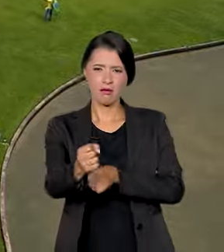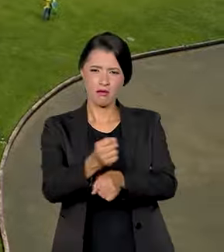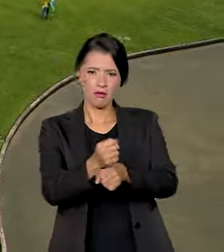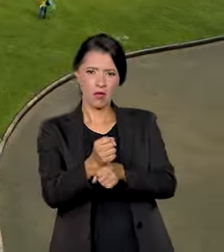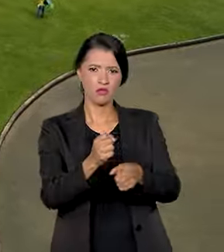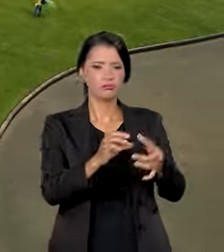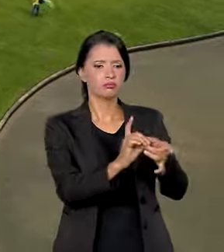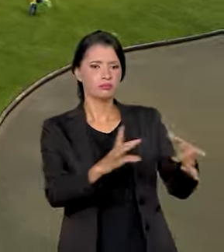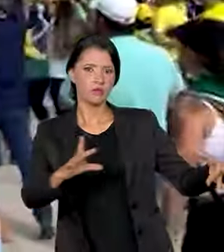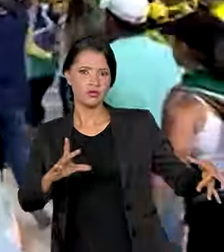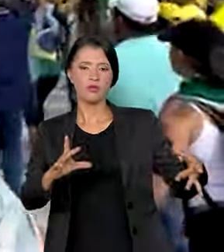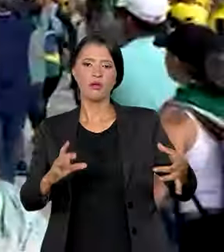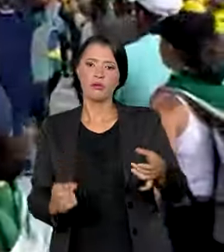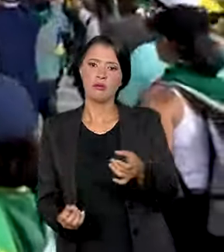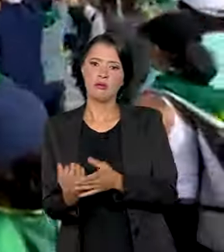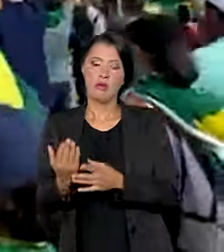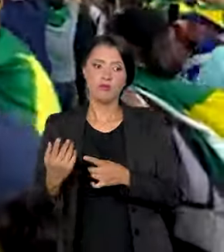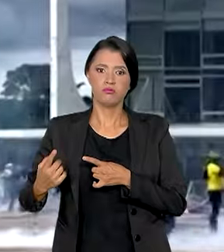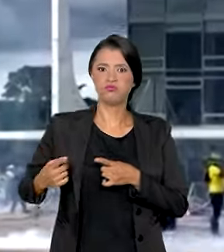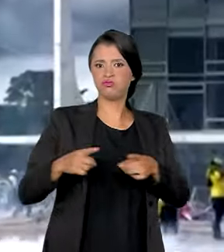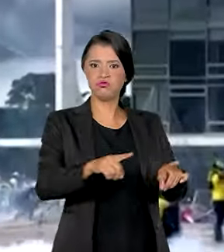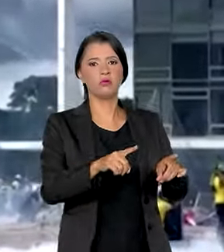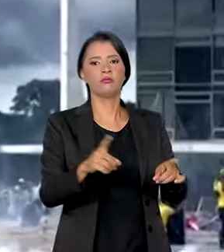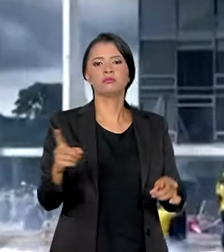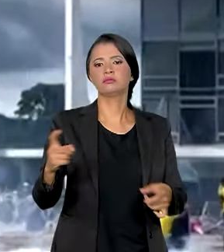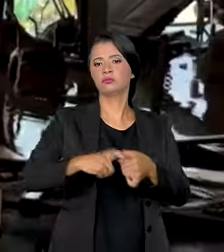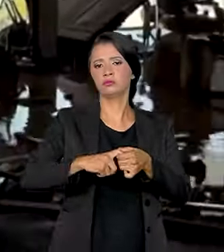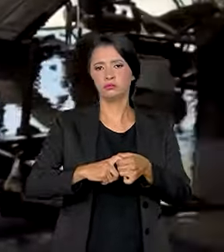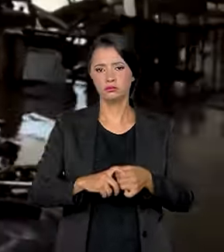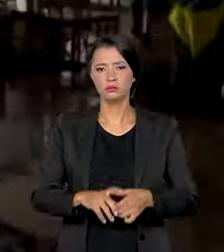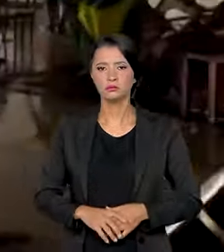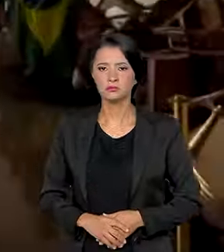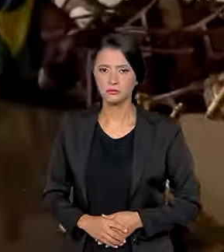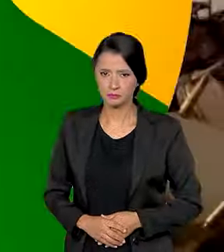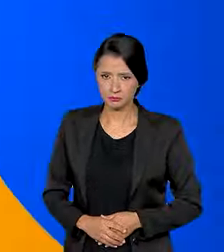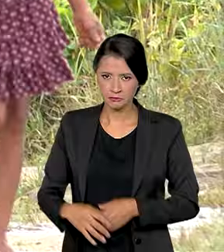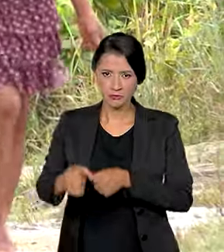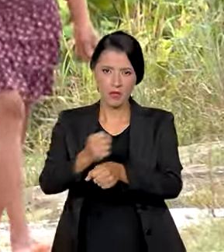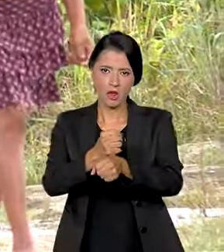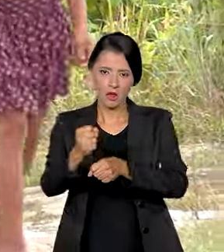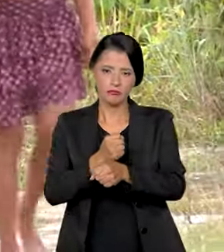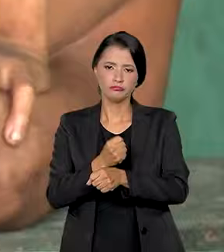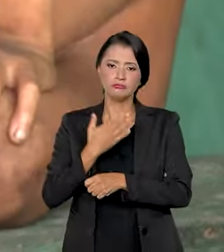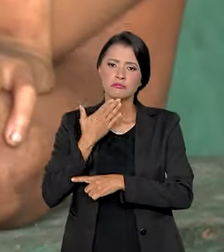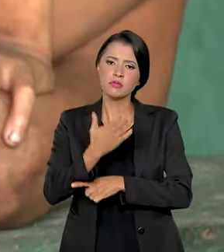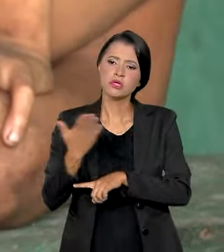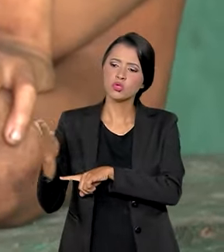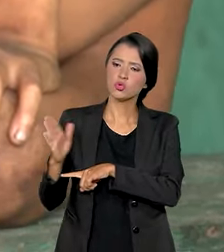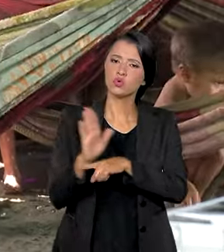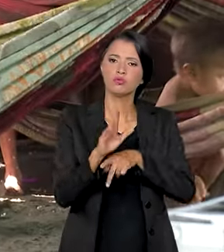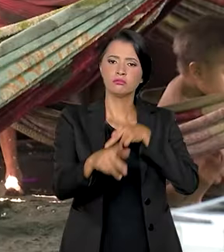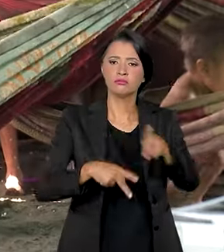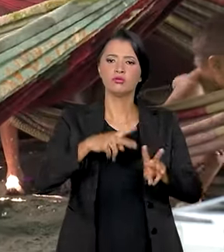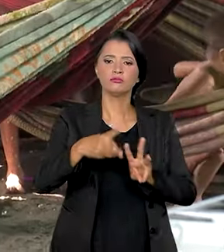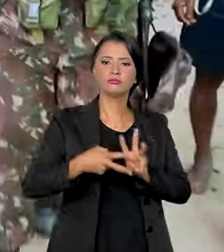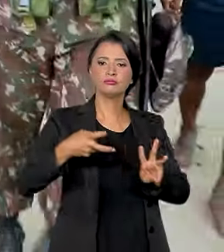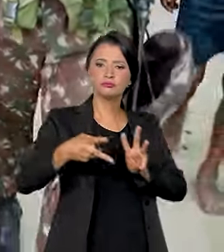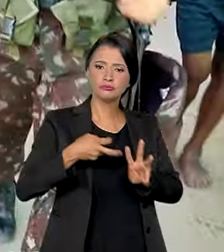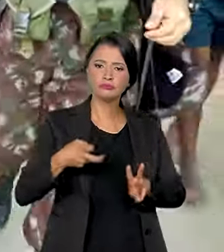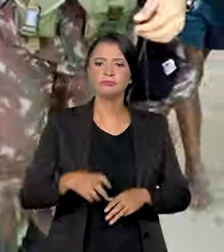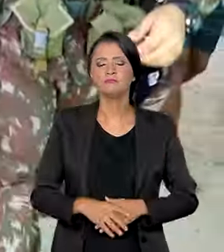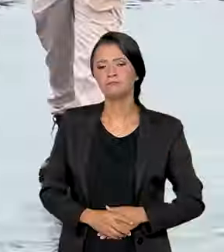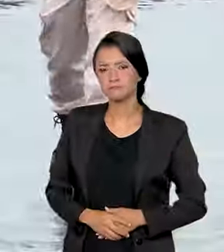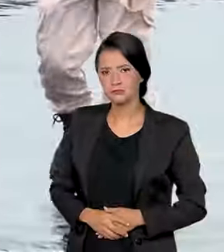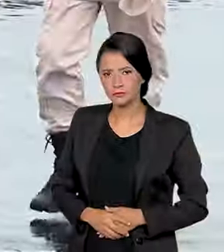Ano em que a democracia voltou a ser ameaçada. Ano de socorro aos povos indígenas.